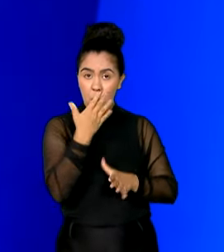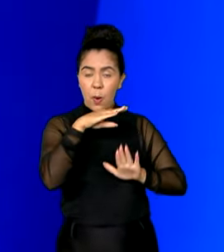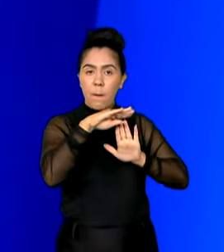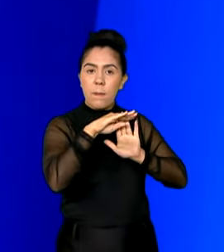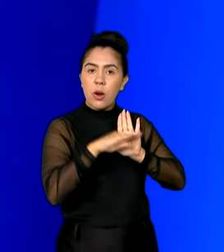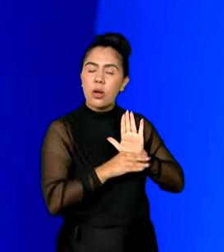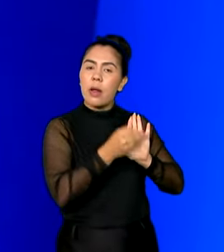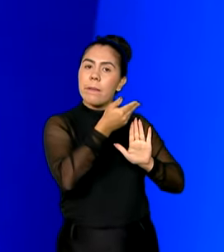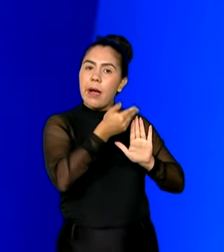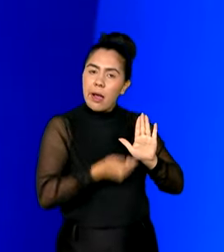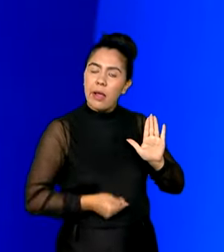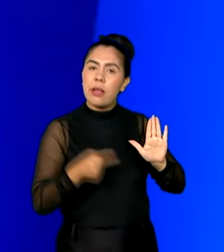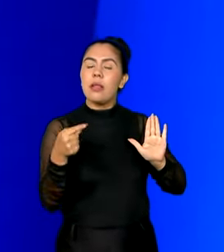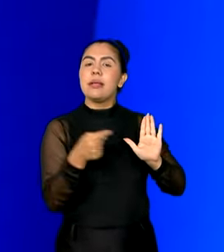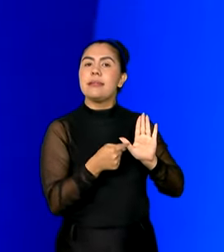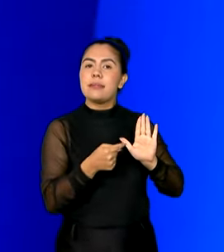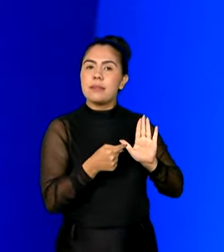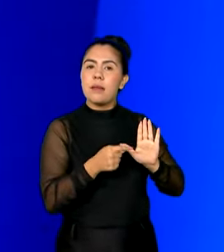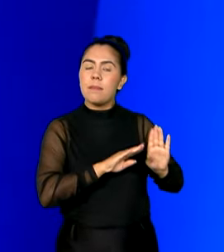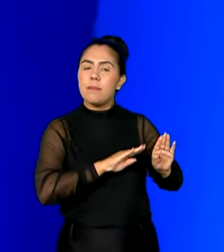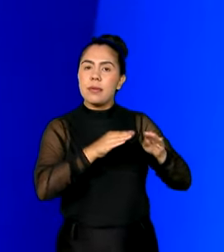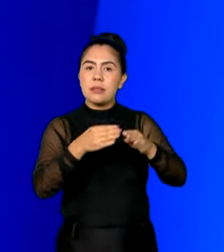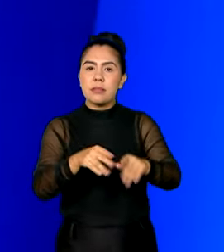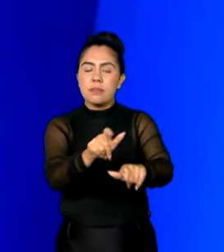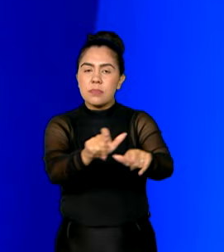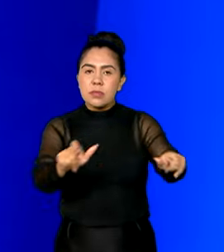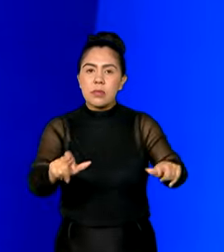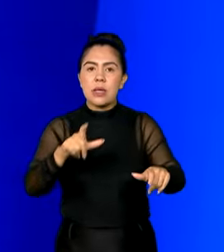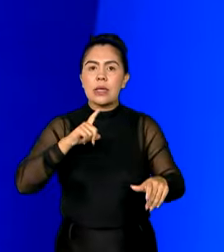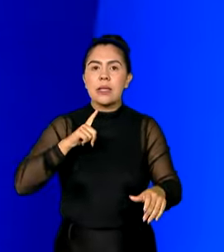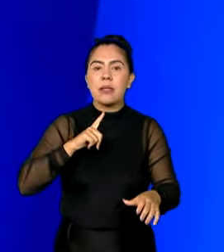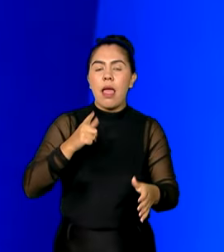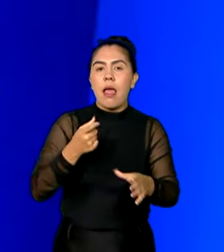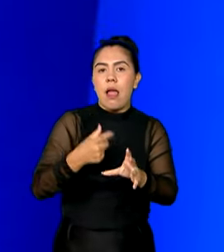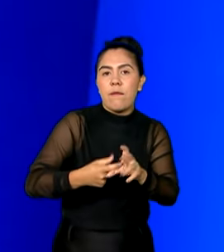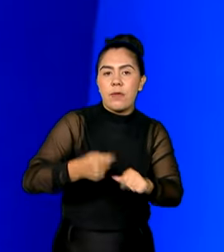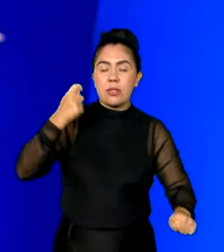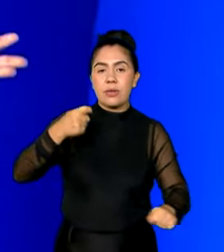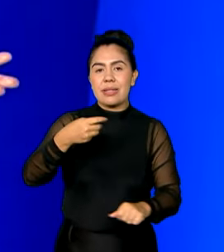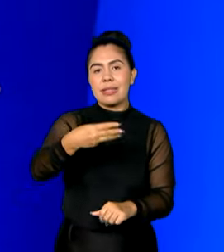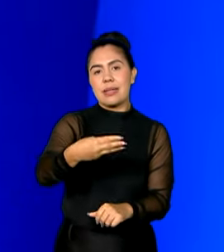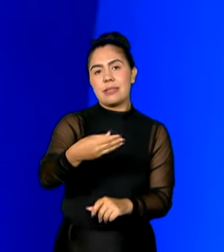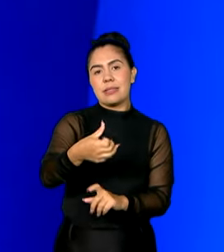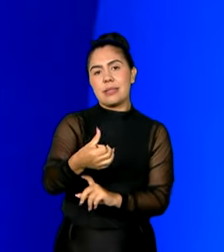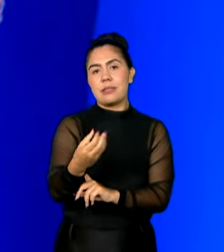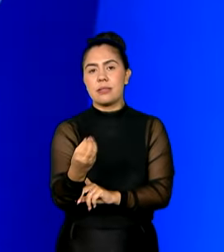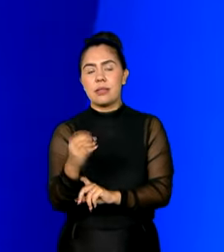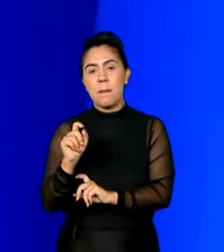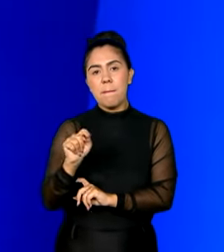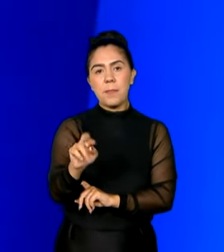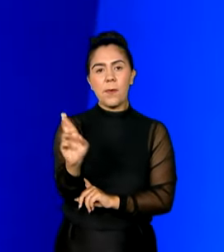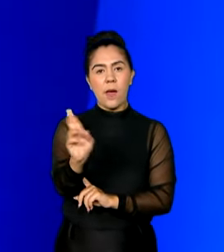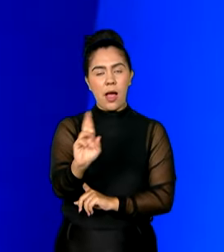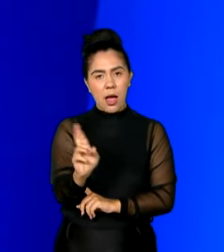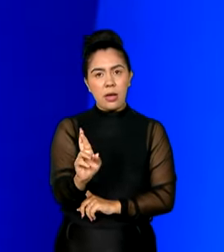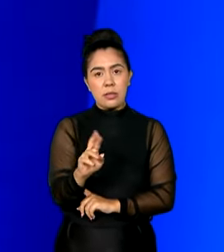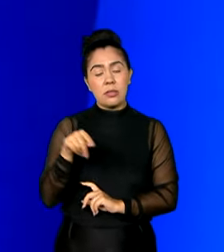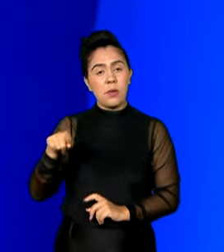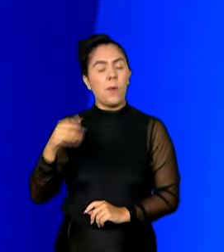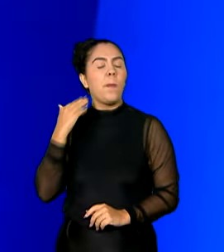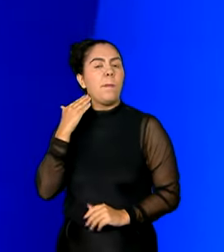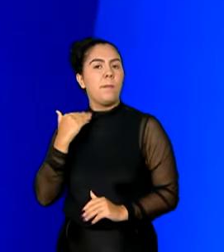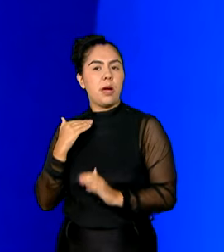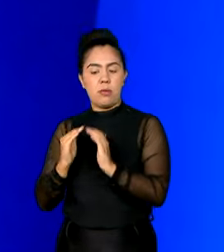para atender só as pessoas que faturam até 360 mil reais. Que já fizeram em poucos momentos, e o Banco do Brasil foi o primeiro